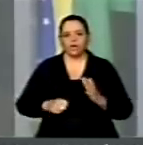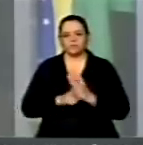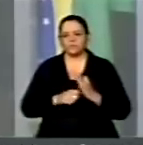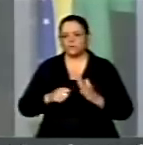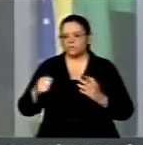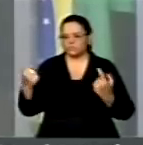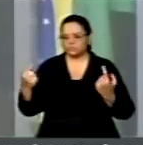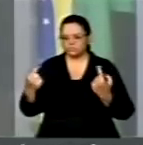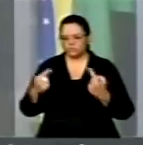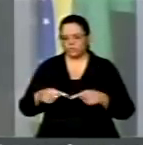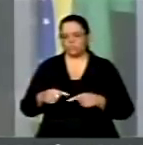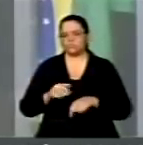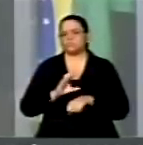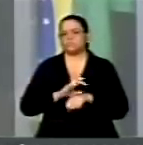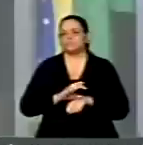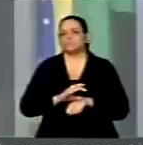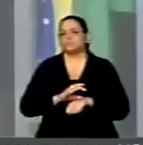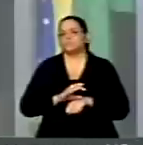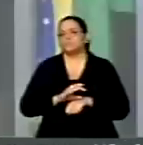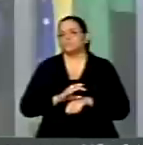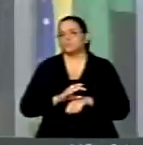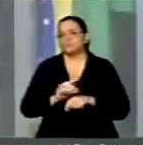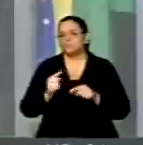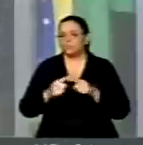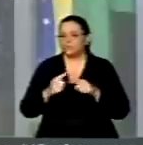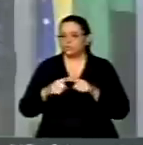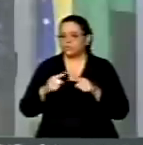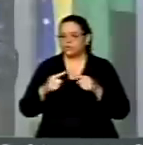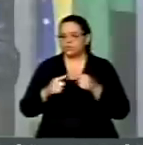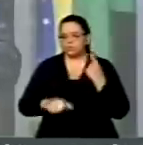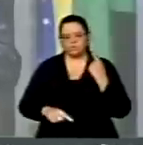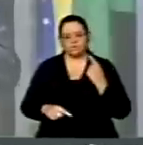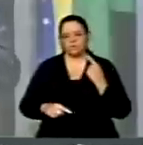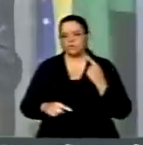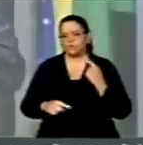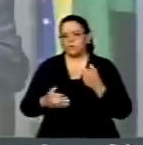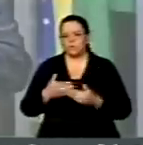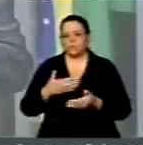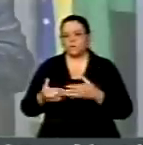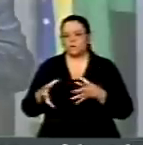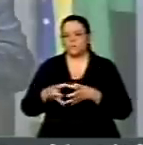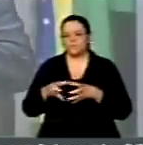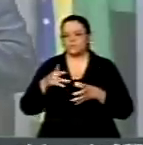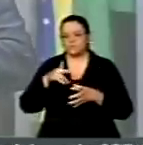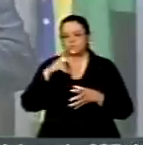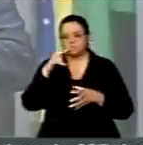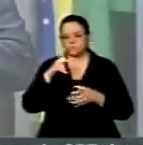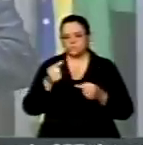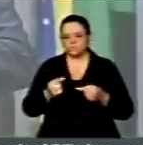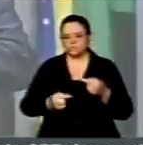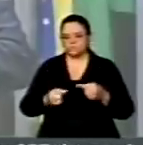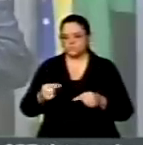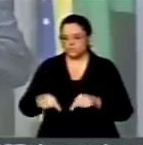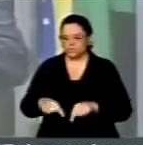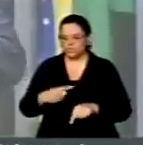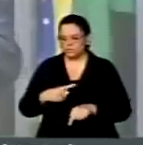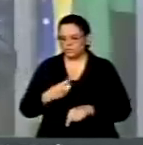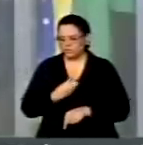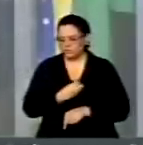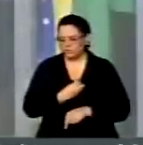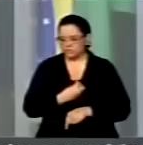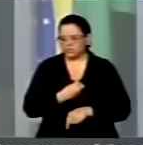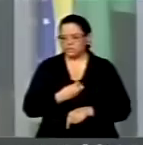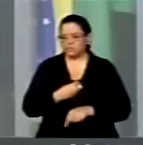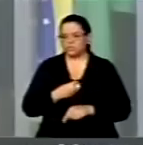inconstitucionalidade, como qualquer dos partidos aqui presentes, ingressando no Supremo Tribunal Federal,